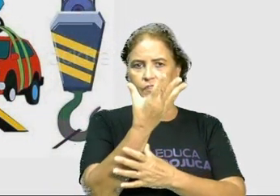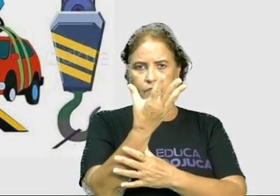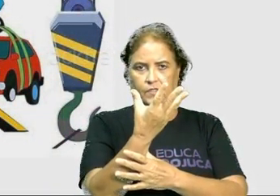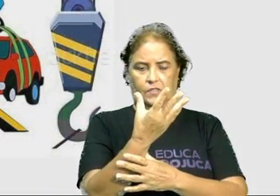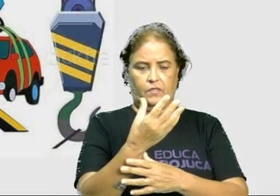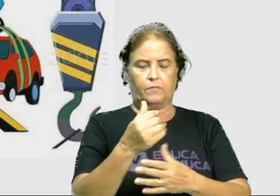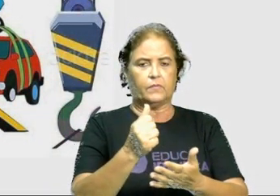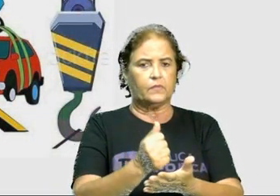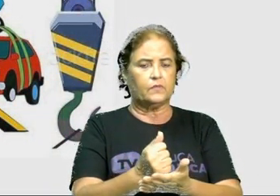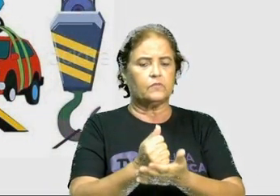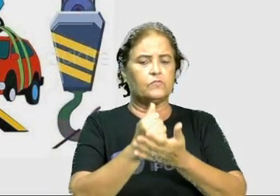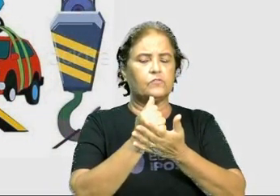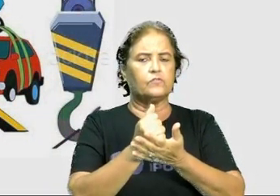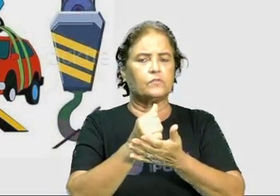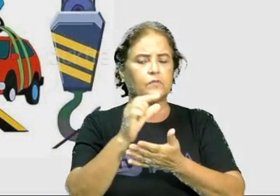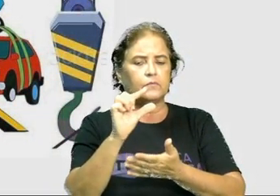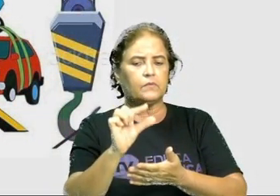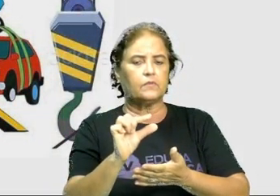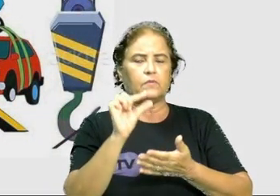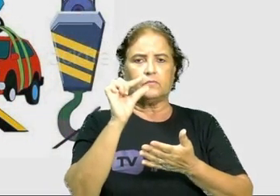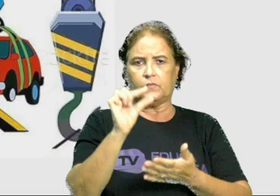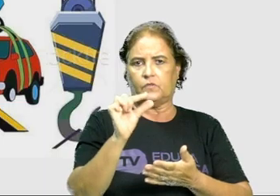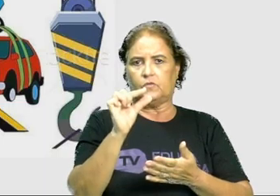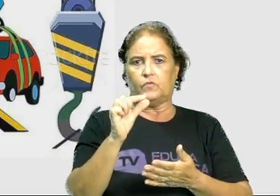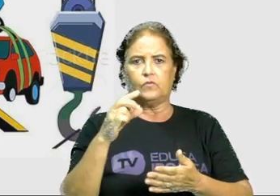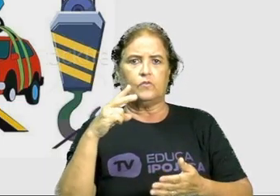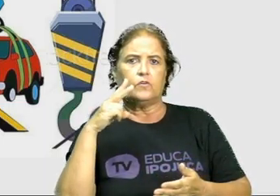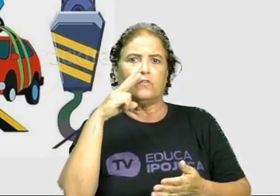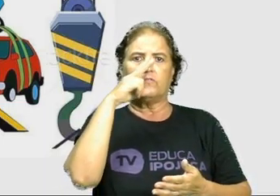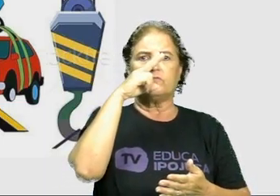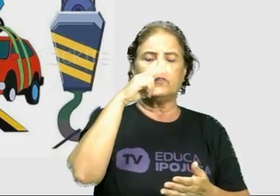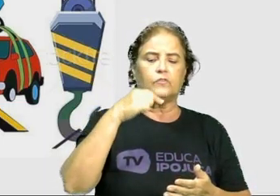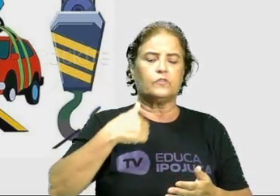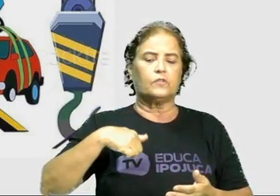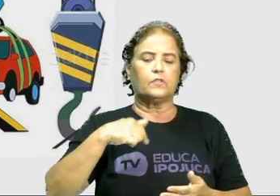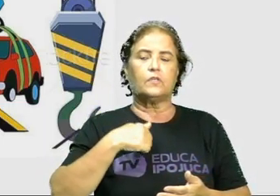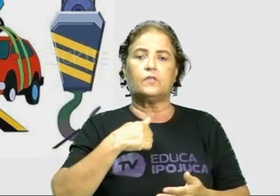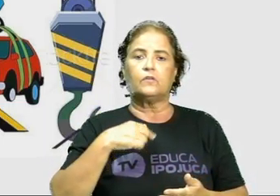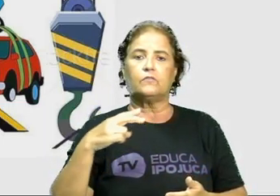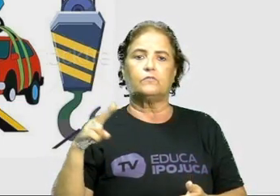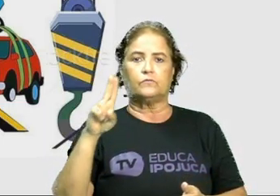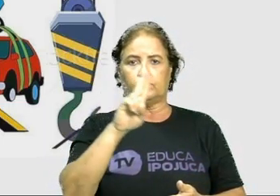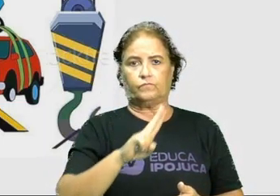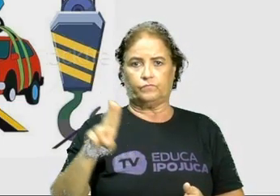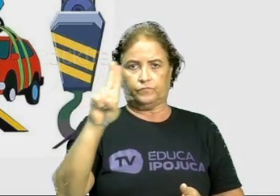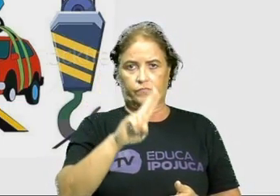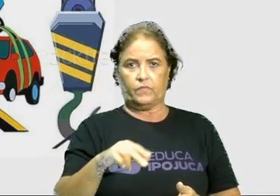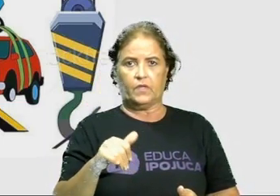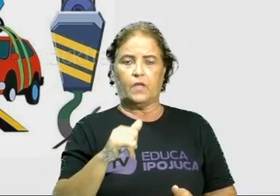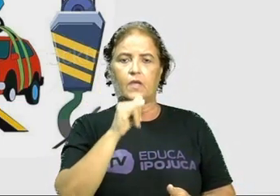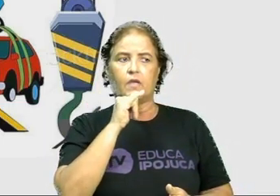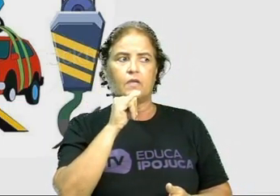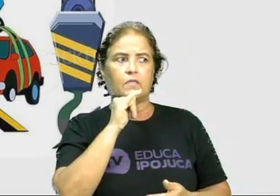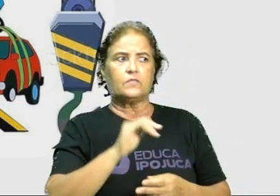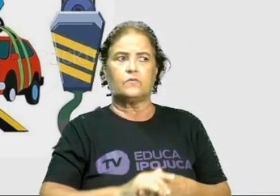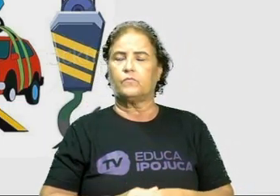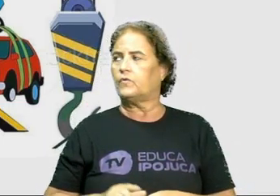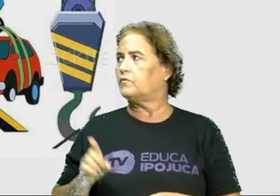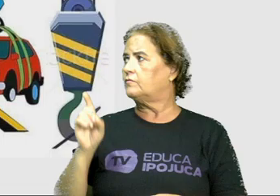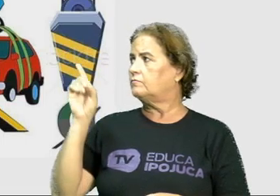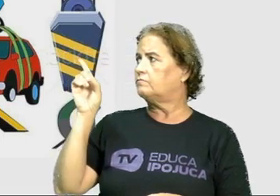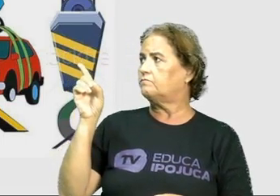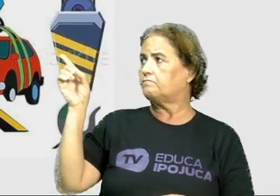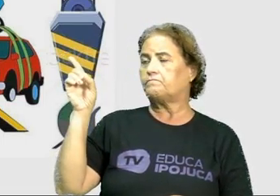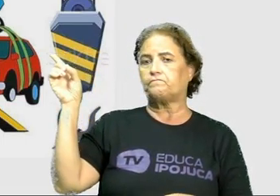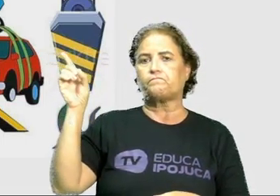força que eu vou fazer para realizar. Então, aqui eu tenho alguns exemplos de máquinas simples. Eu tenho os planos inclinados,